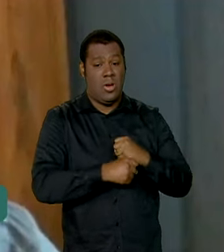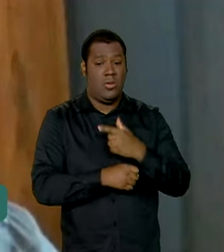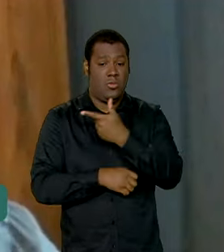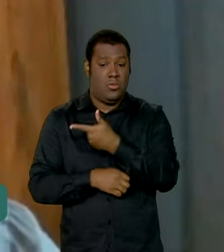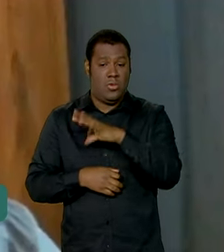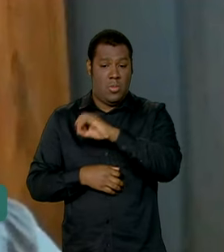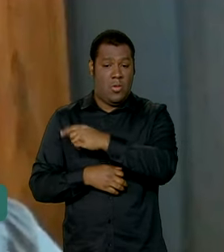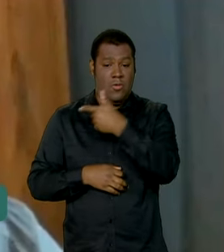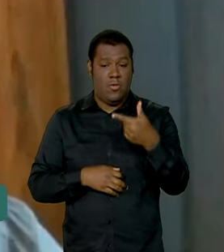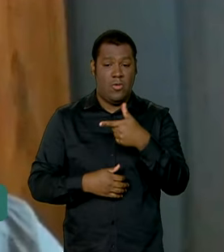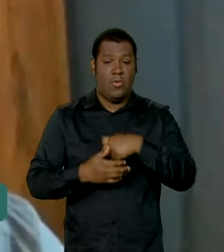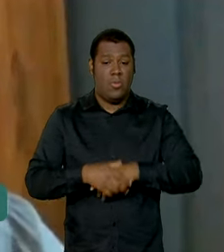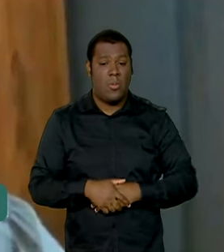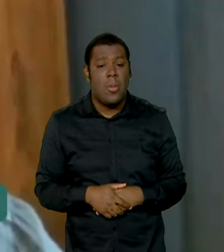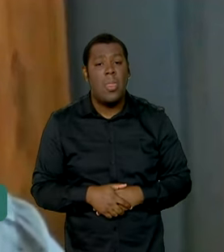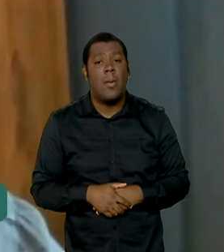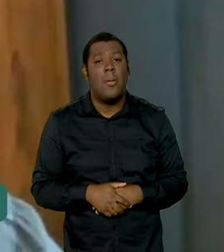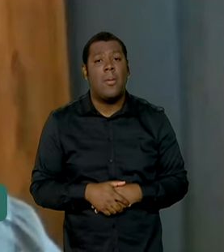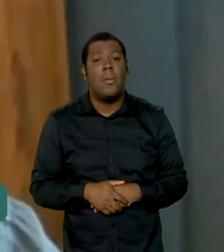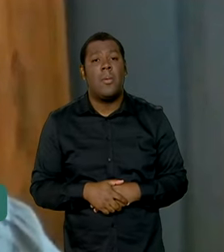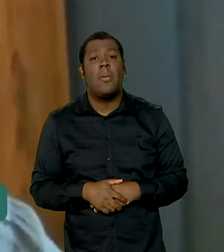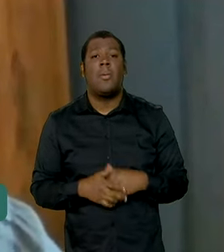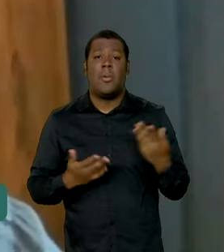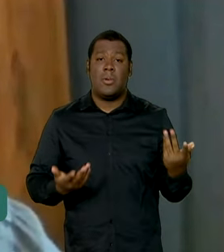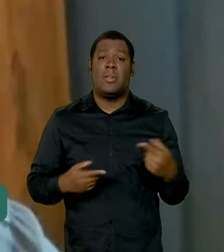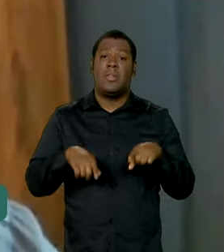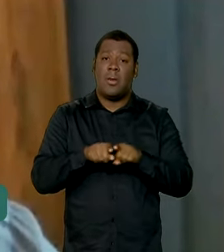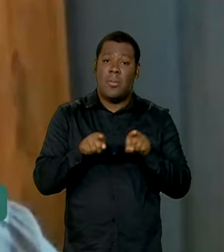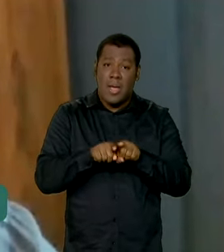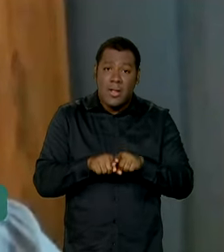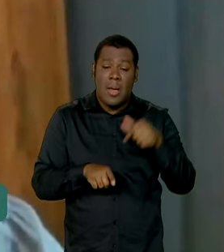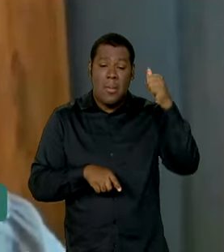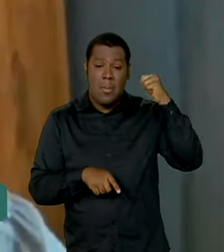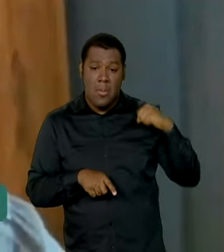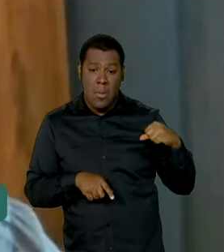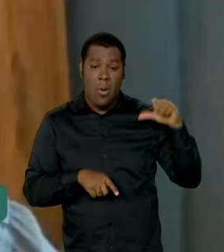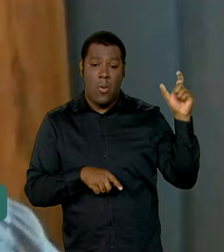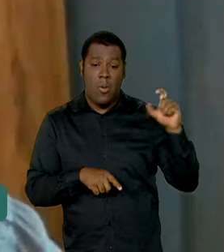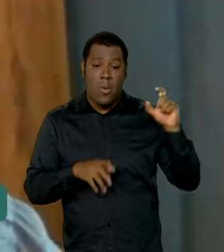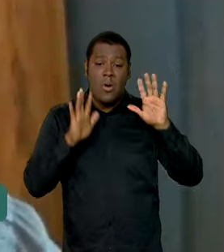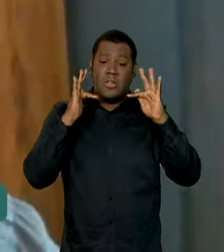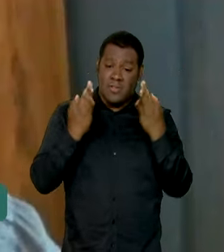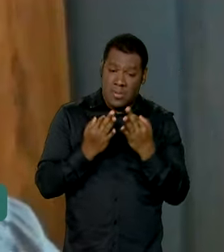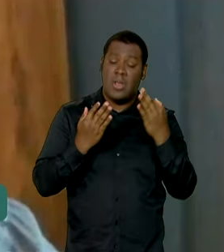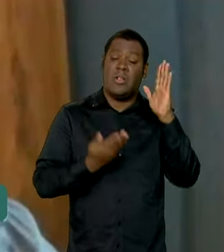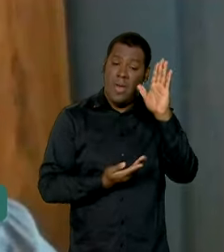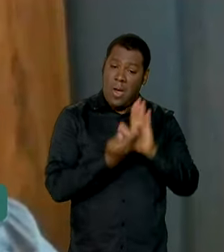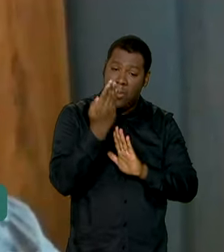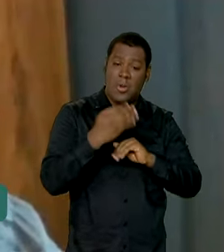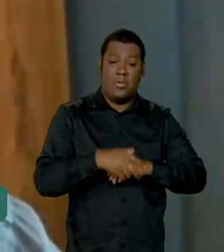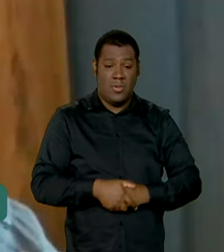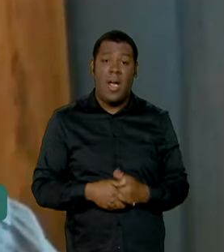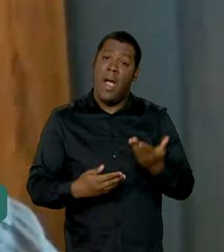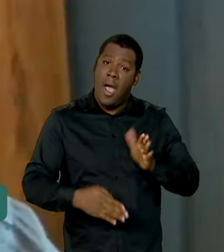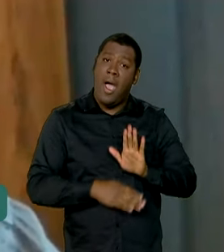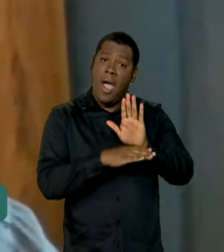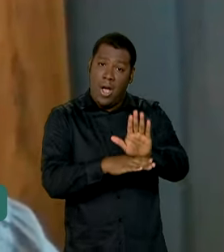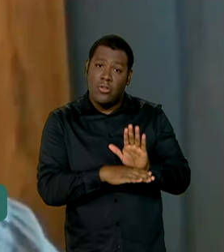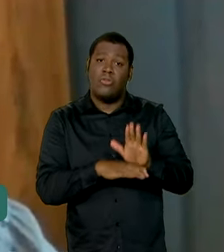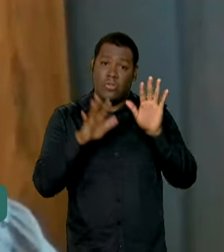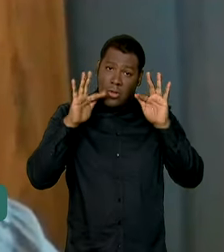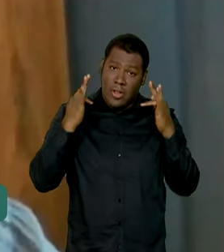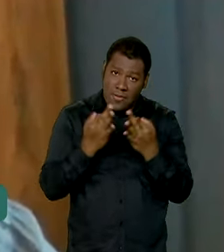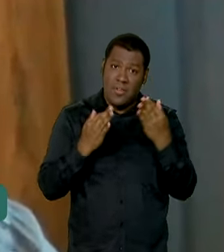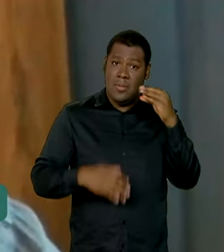Além disso, o aumento do benefício do Bolsa Família e de outros programas sociais também contribuiu para a melhoria da renda